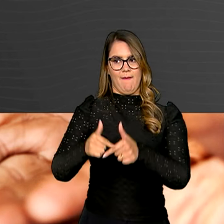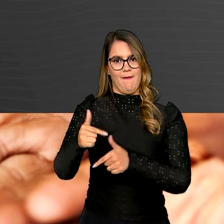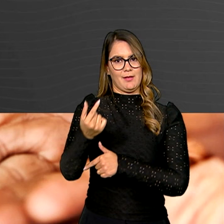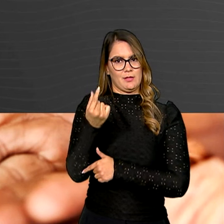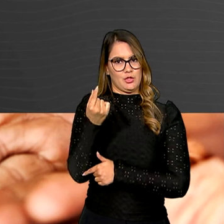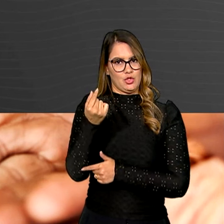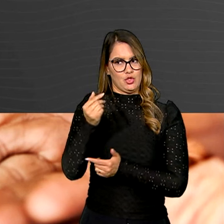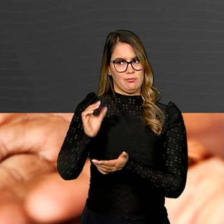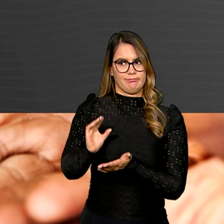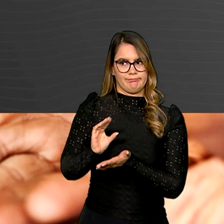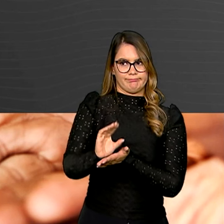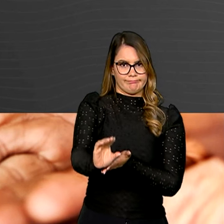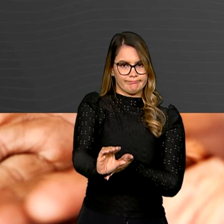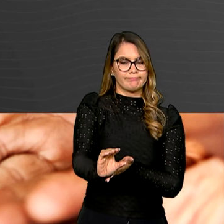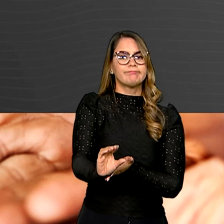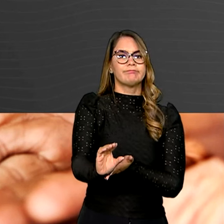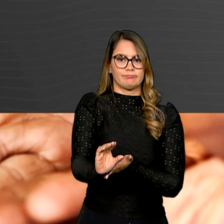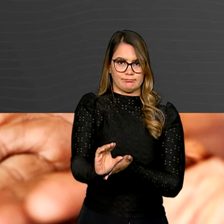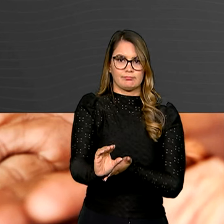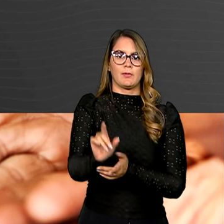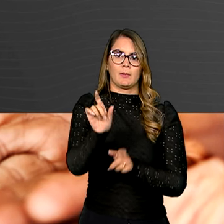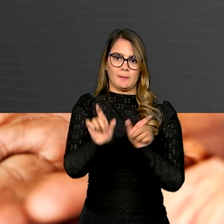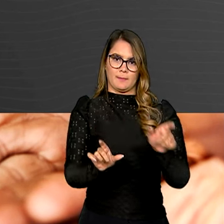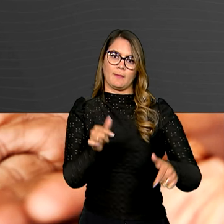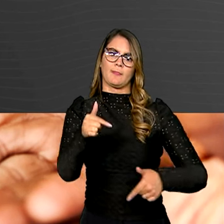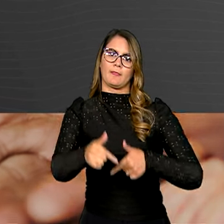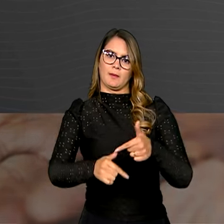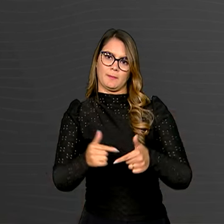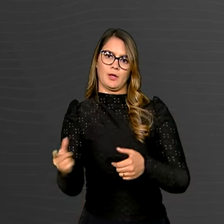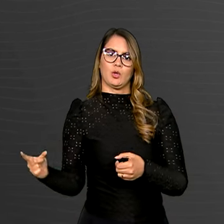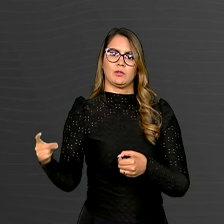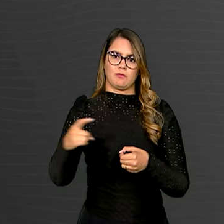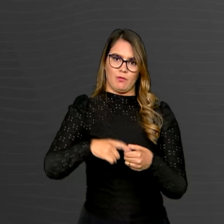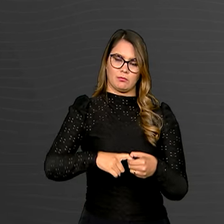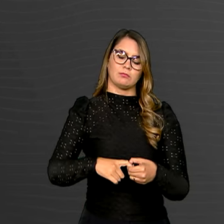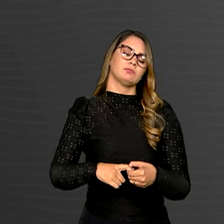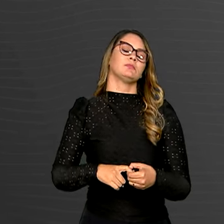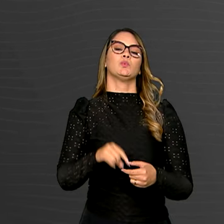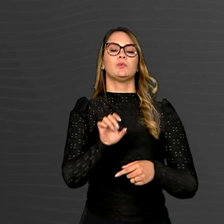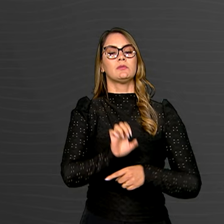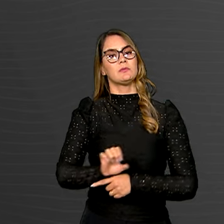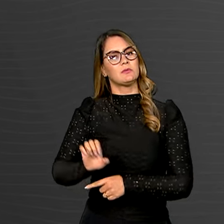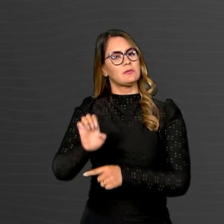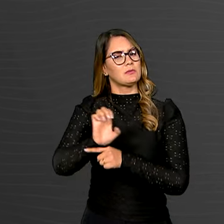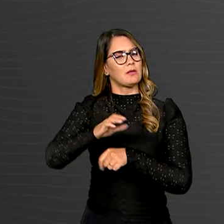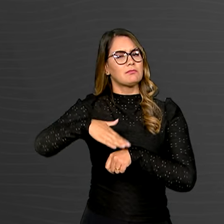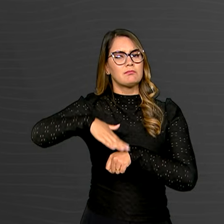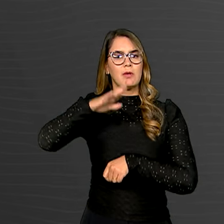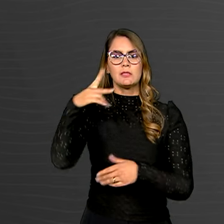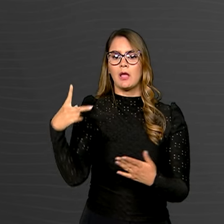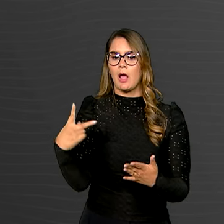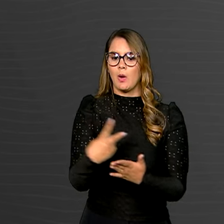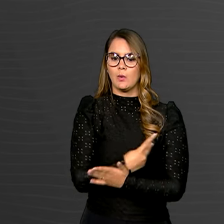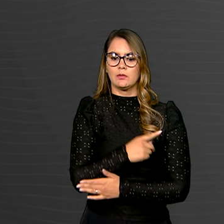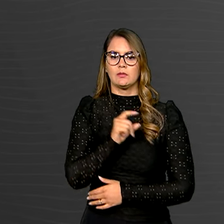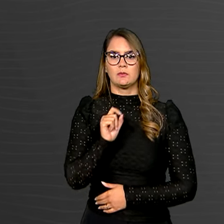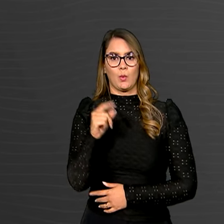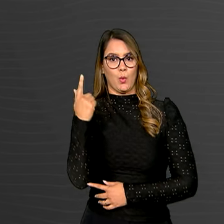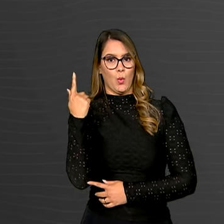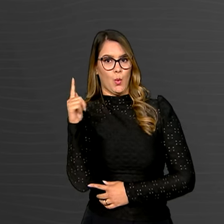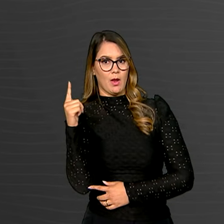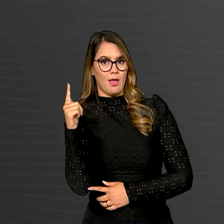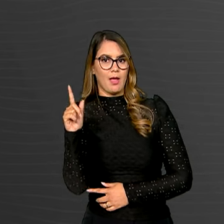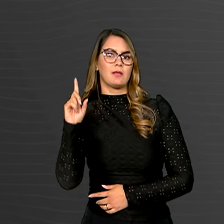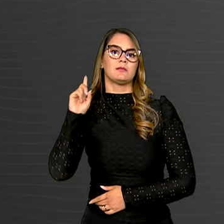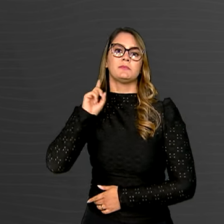salariais e rescisórias aos trabalhadores resgatados. E os estados com mais ocorrência foram Goiás,